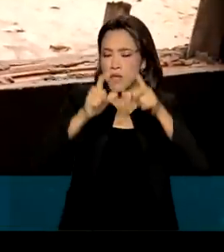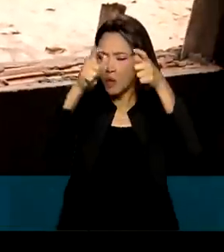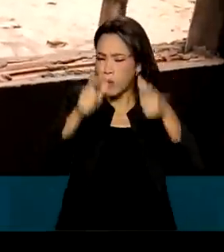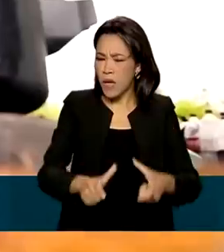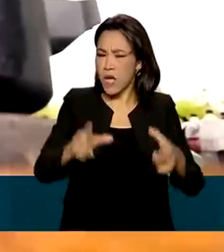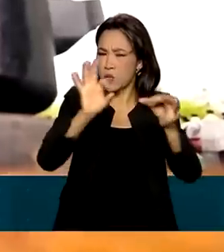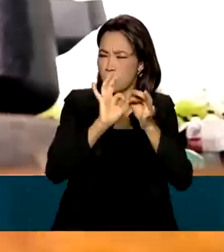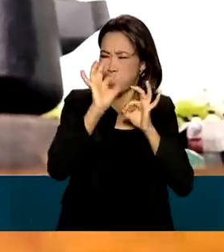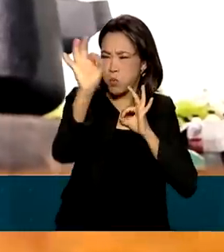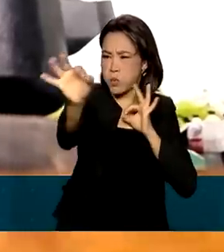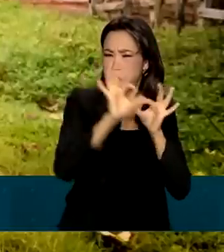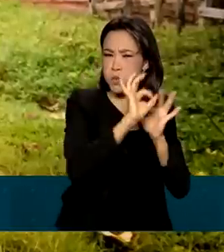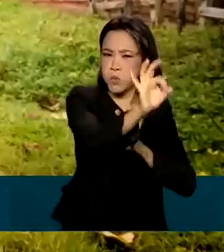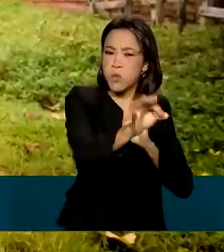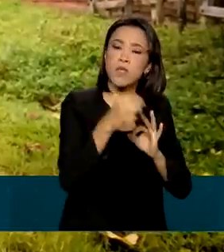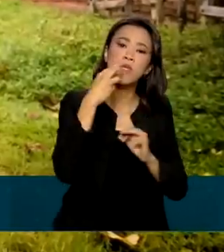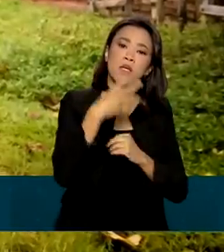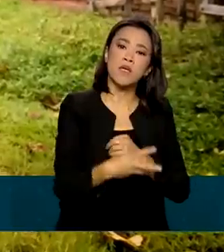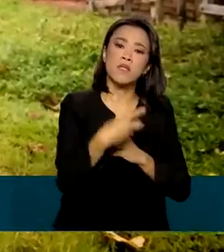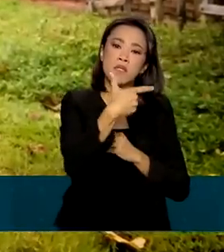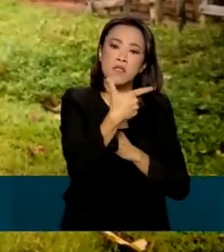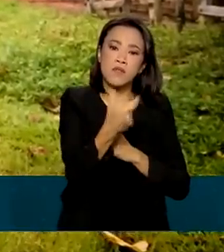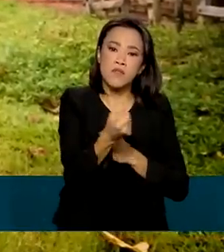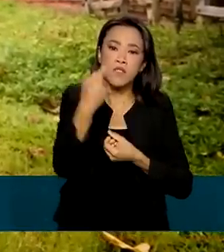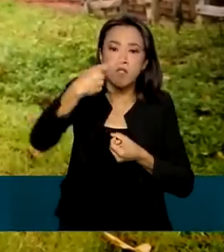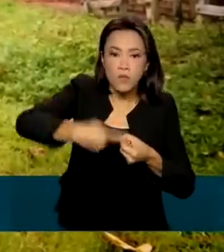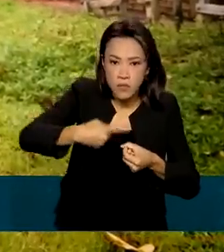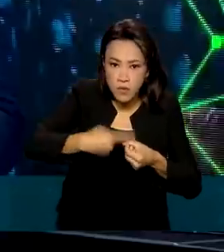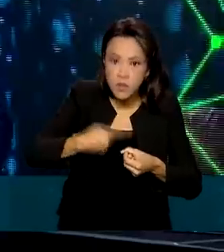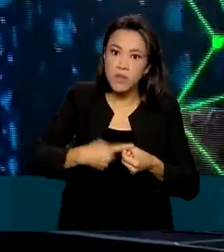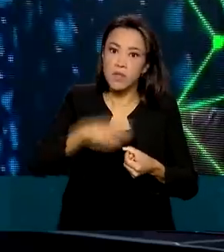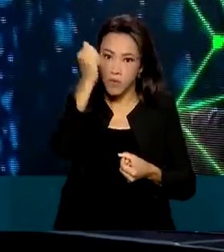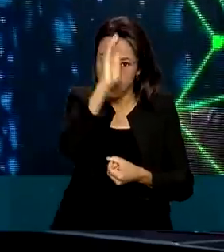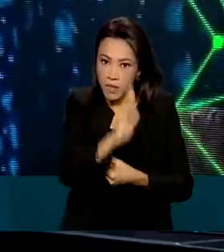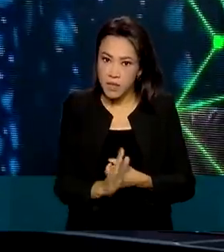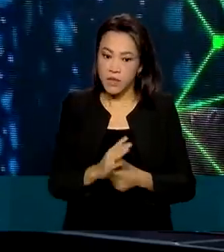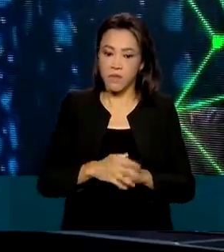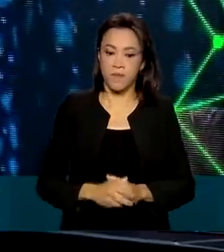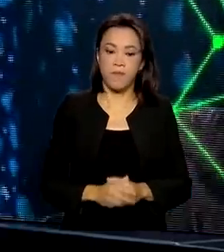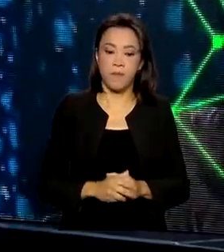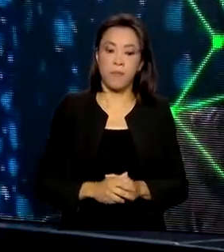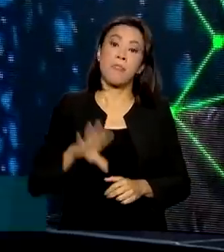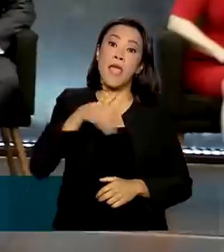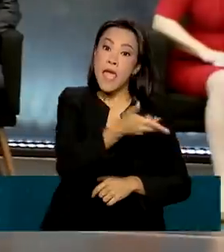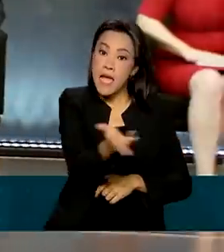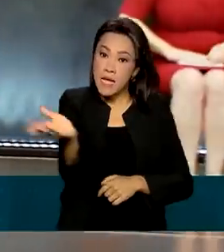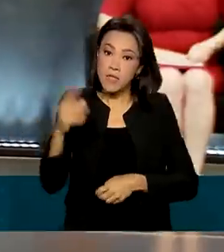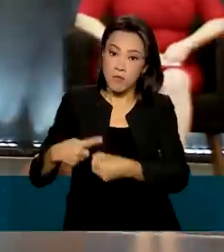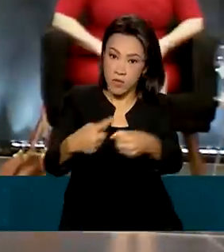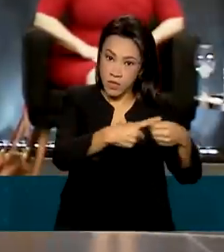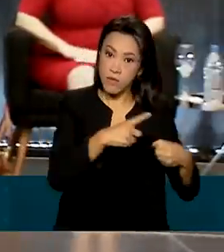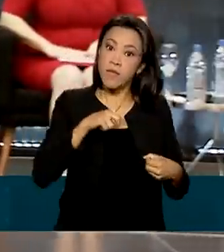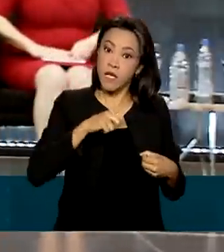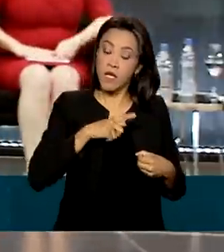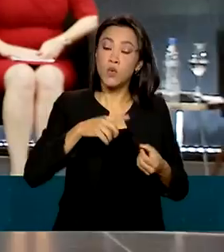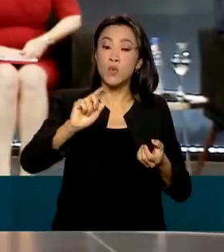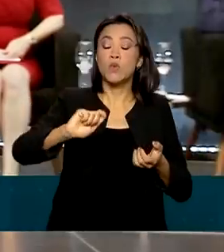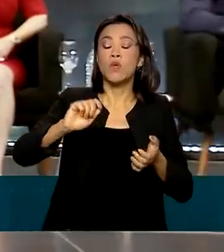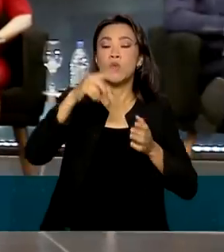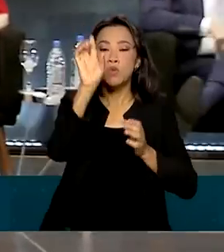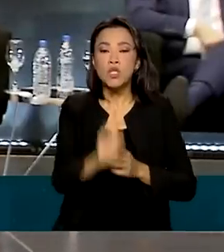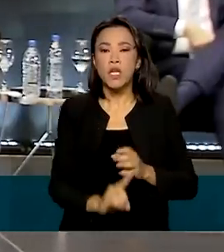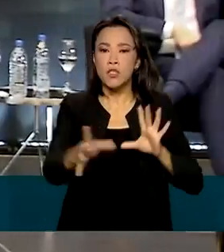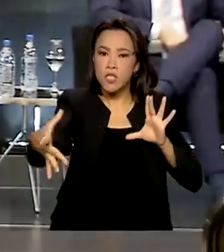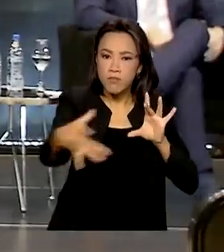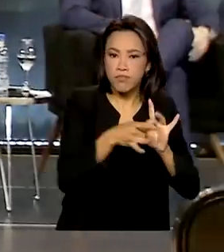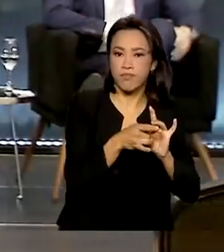remotas de 320 municípios no país. Eles vão ter direito de aderir a essa portaria para acessar diversos